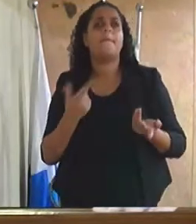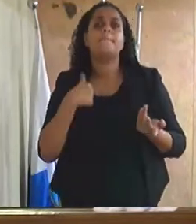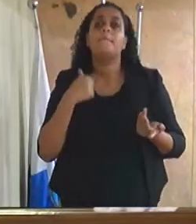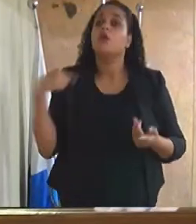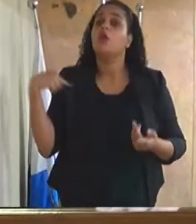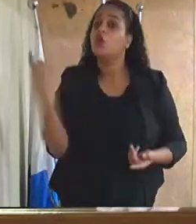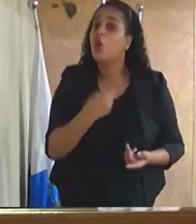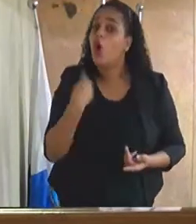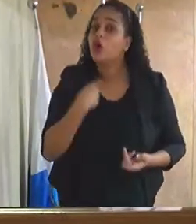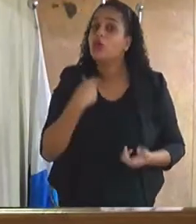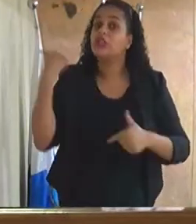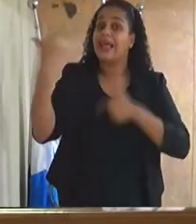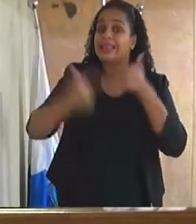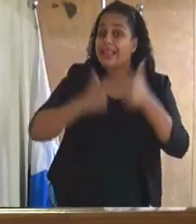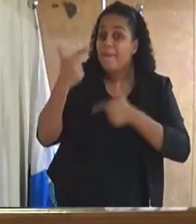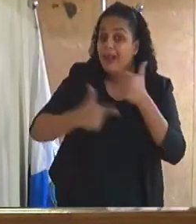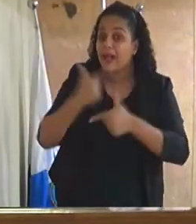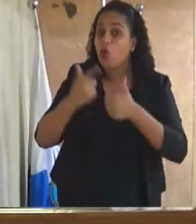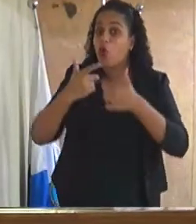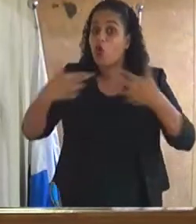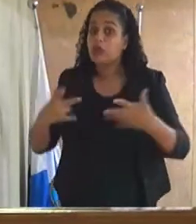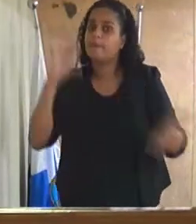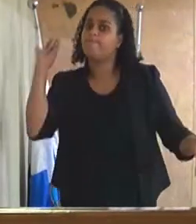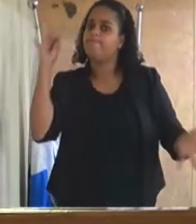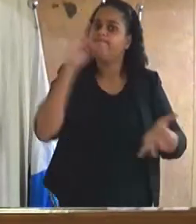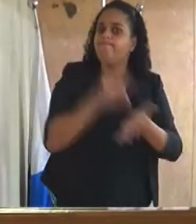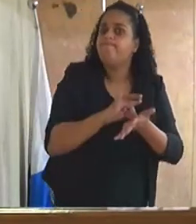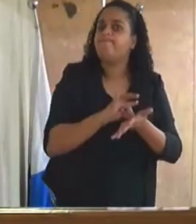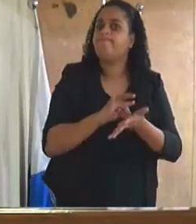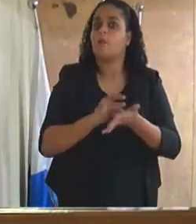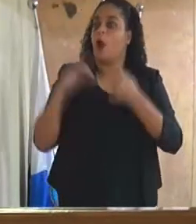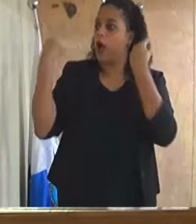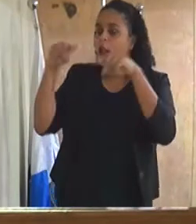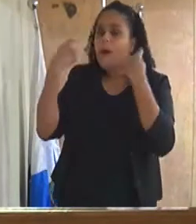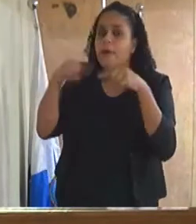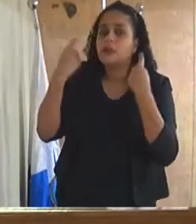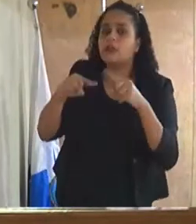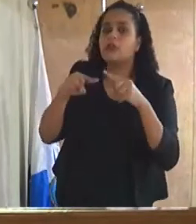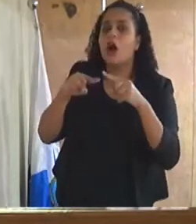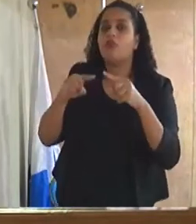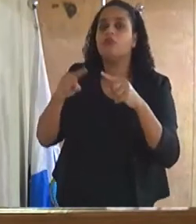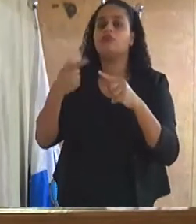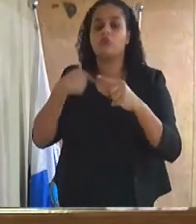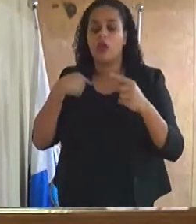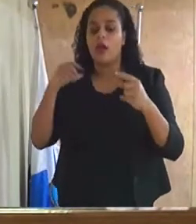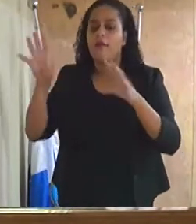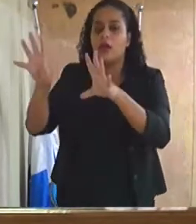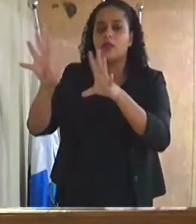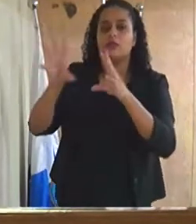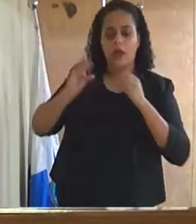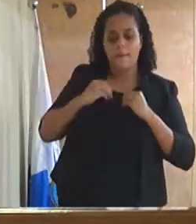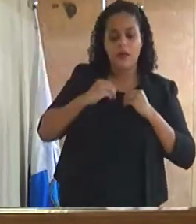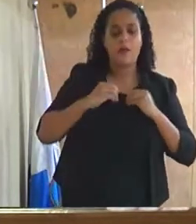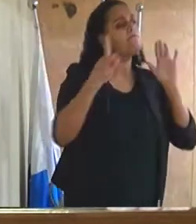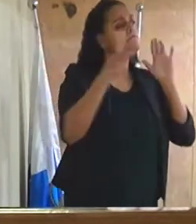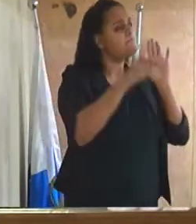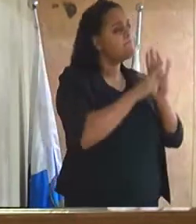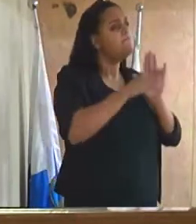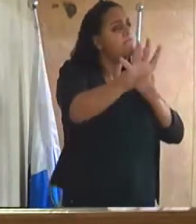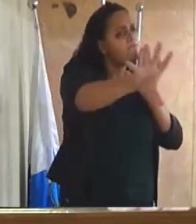sempre com fatos recebemos denúncias e apuramos as denúncias